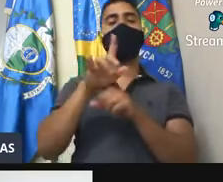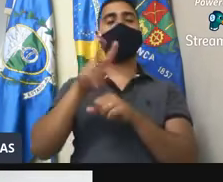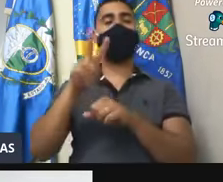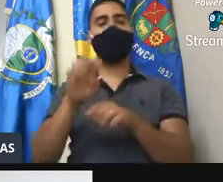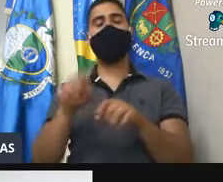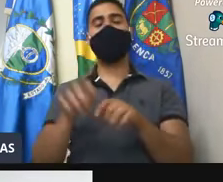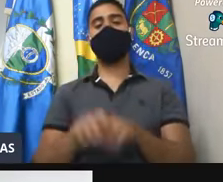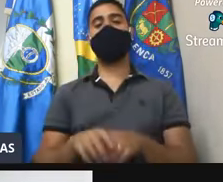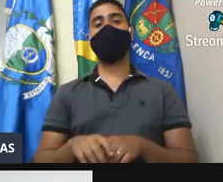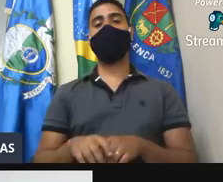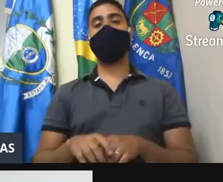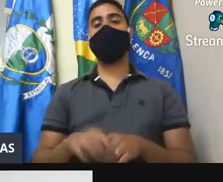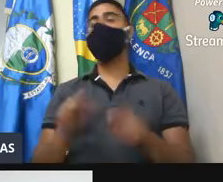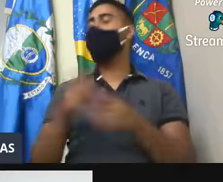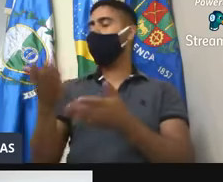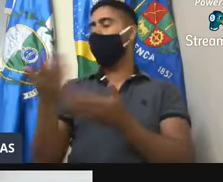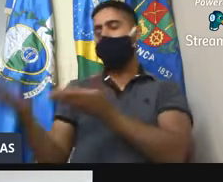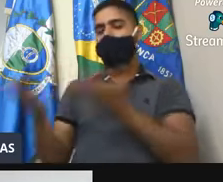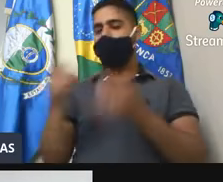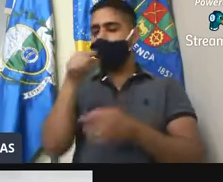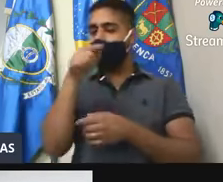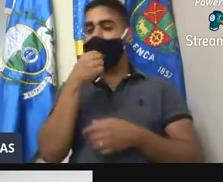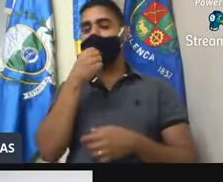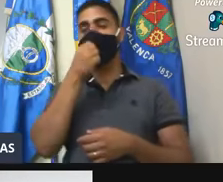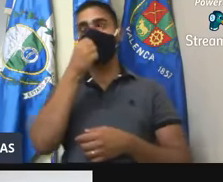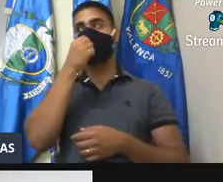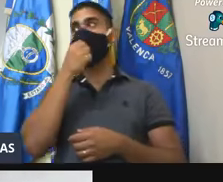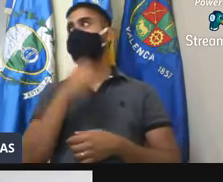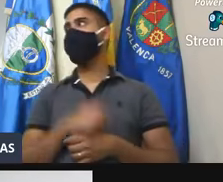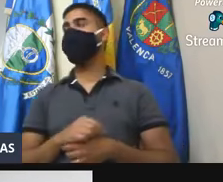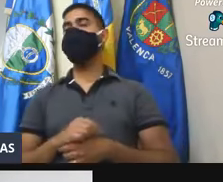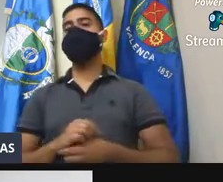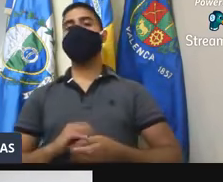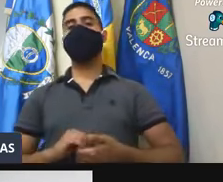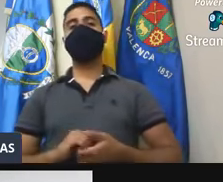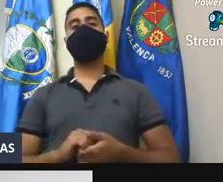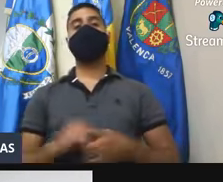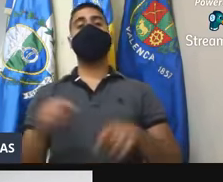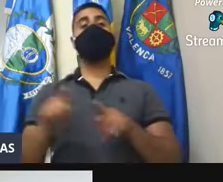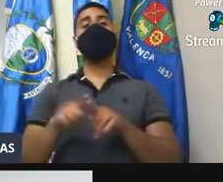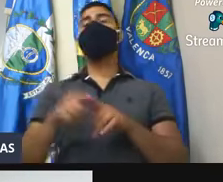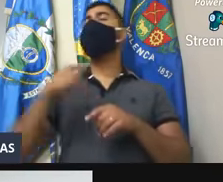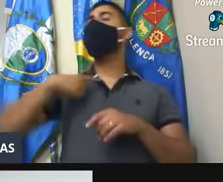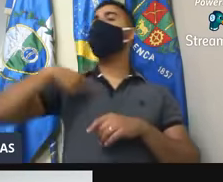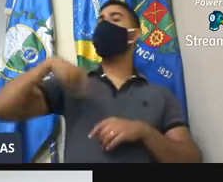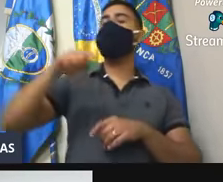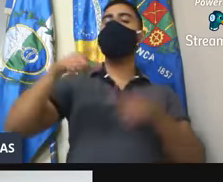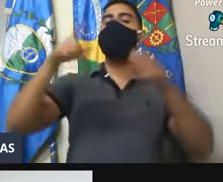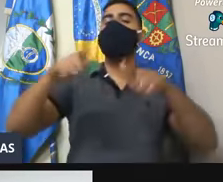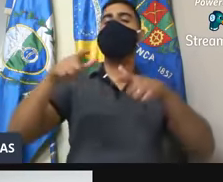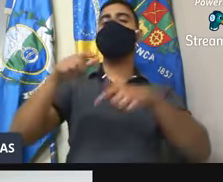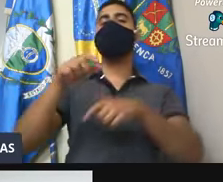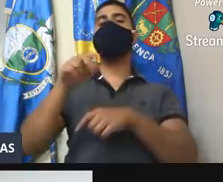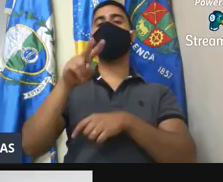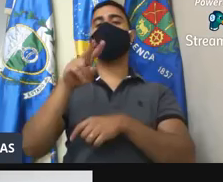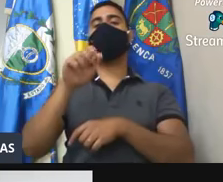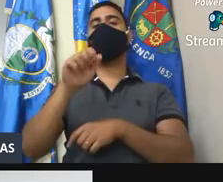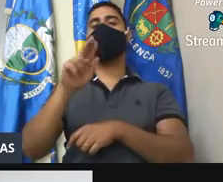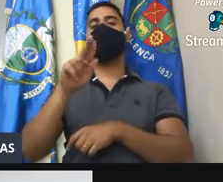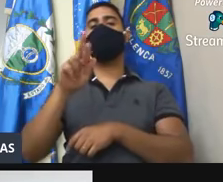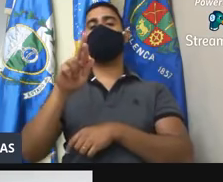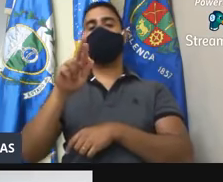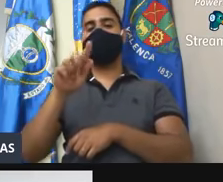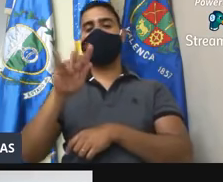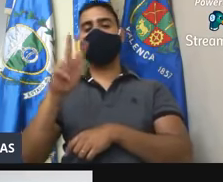horas. Quero te convidar. Estive com o meu gabinete móvel no bairro da Varginha, em Chacrinha. Fui na Zilma Soares,